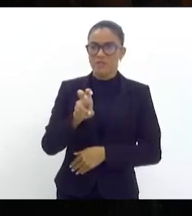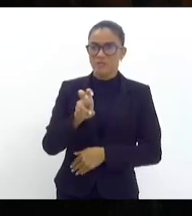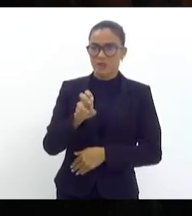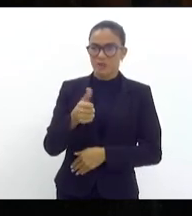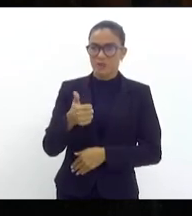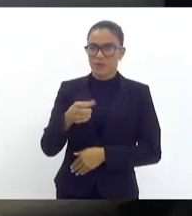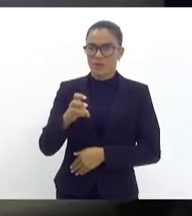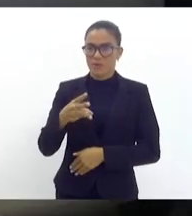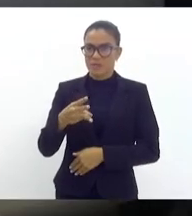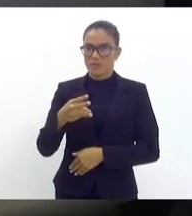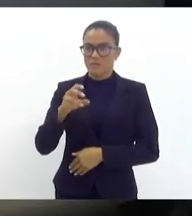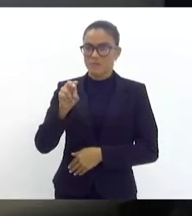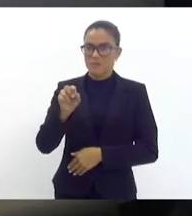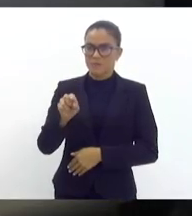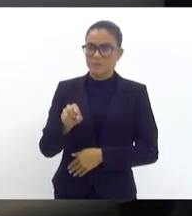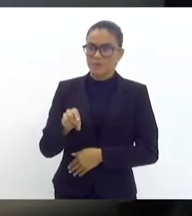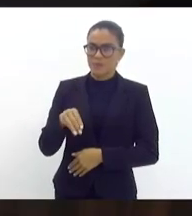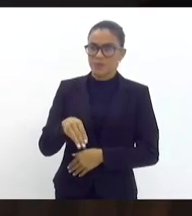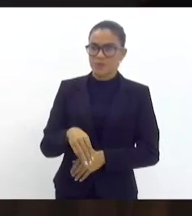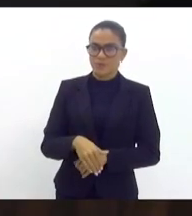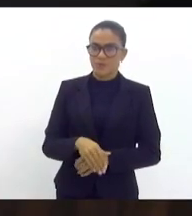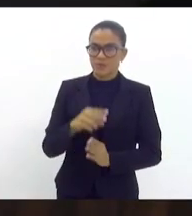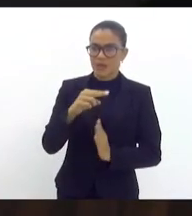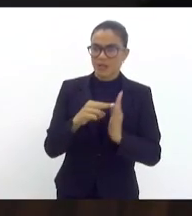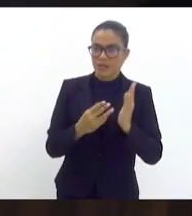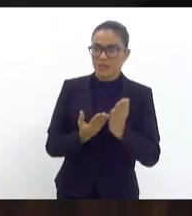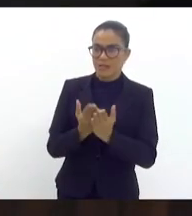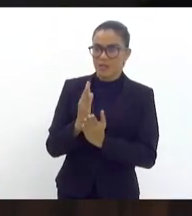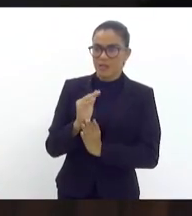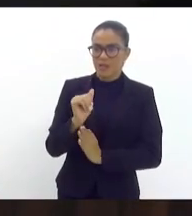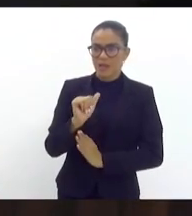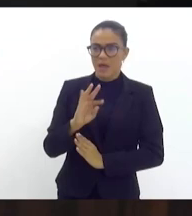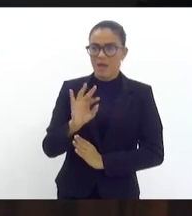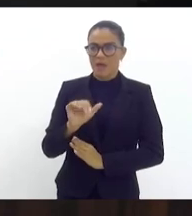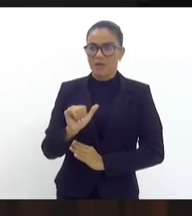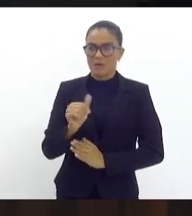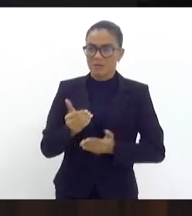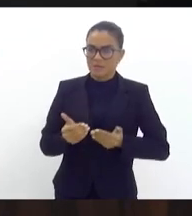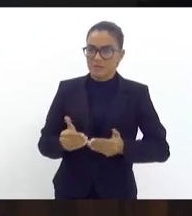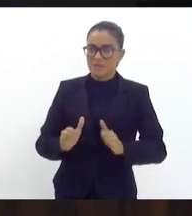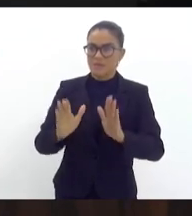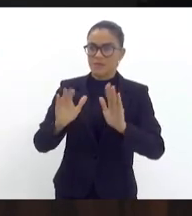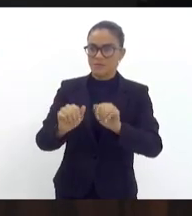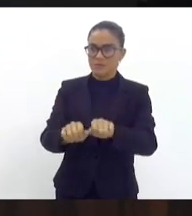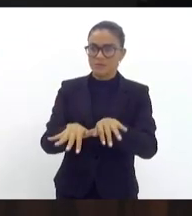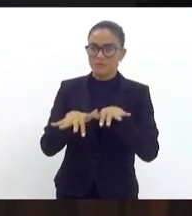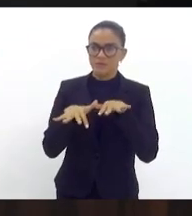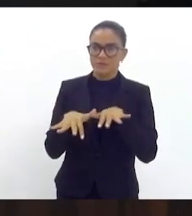e 13 minutos. Lida e aprovada a ata, passa-se ao expediente inicial.